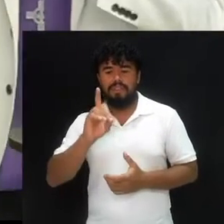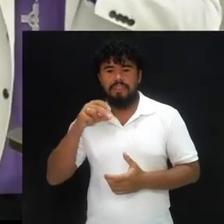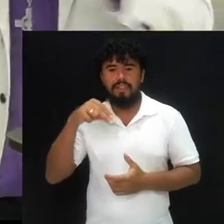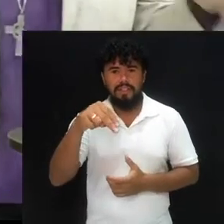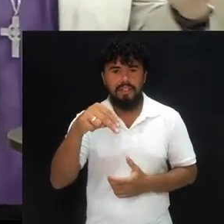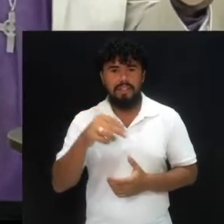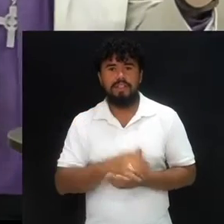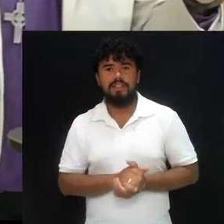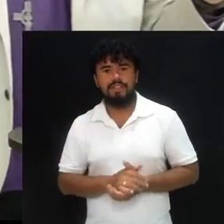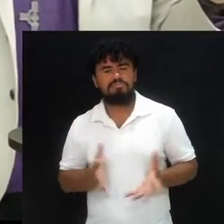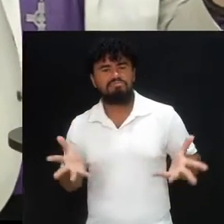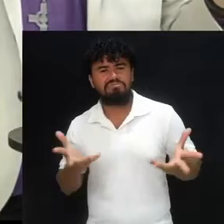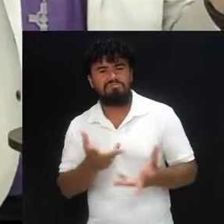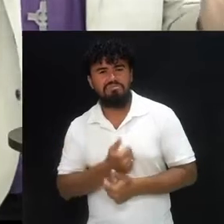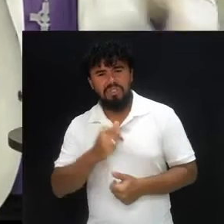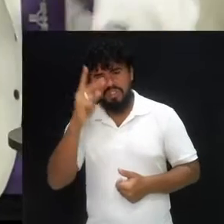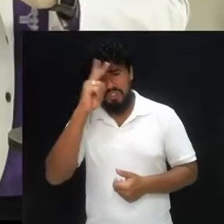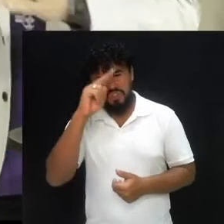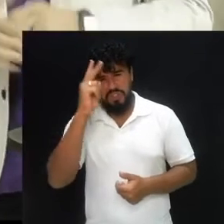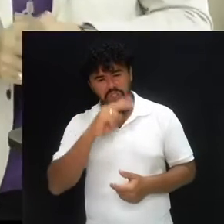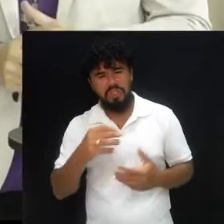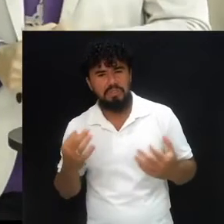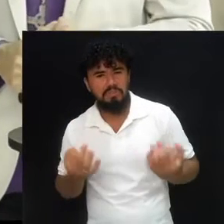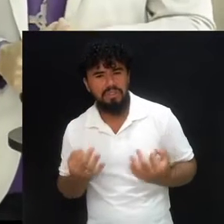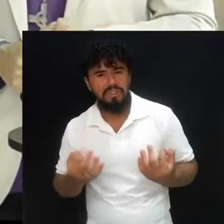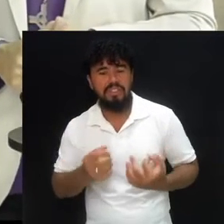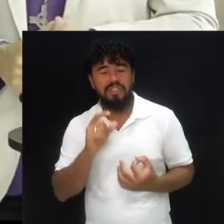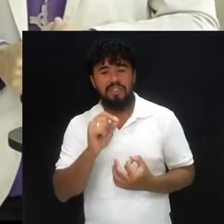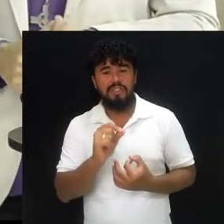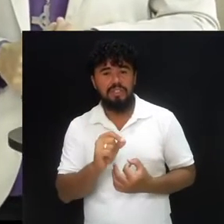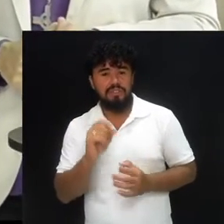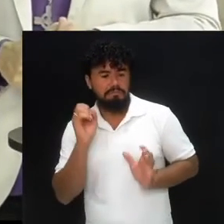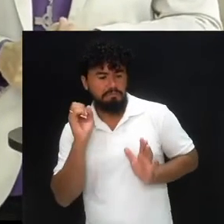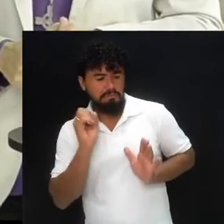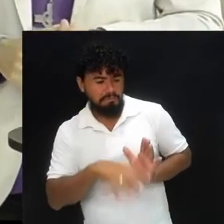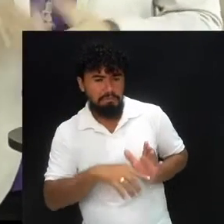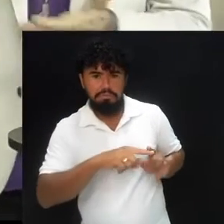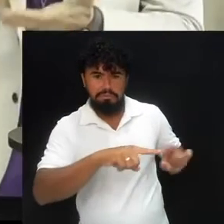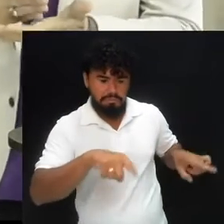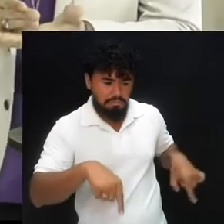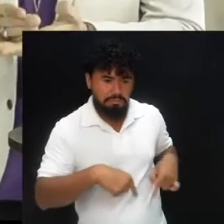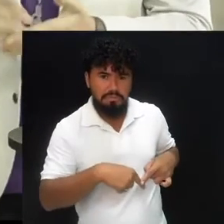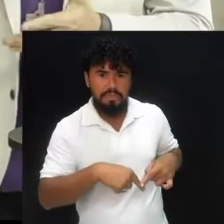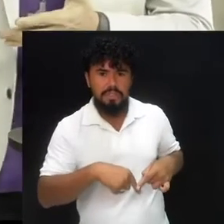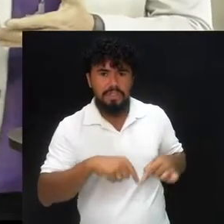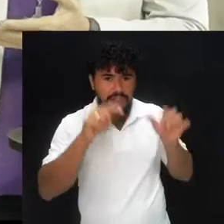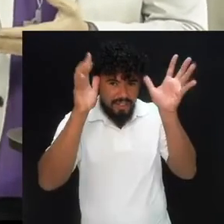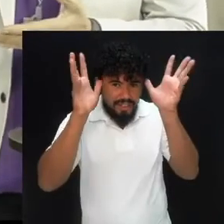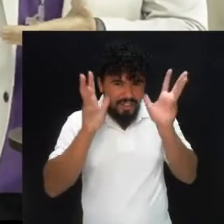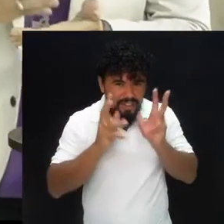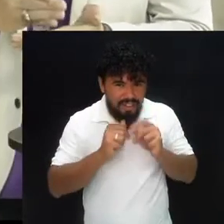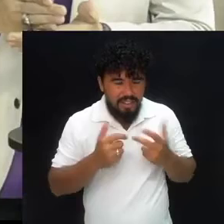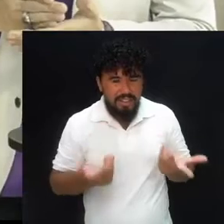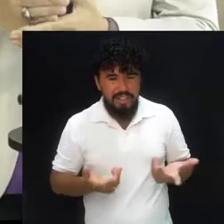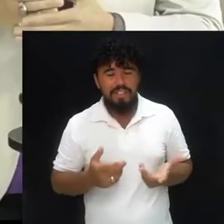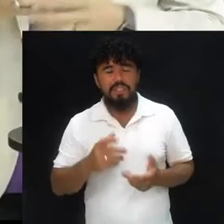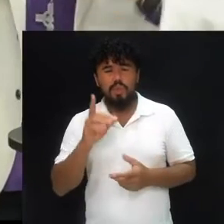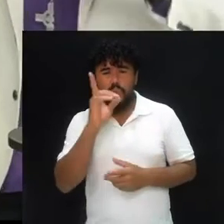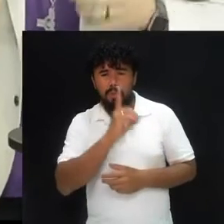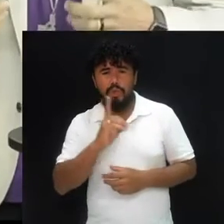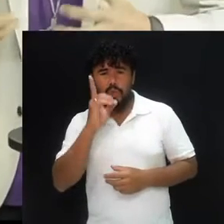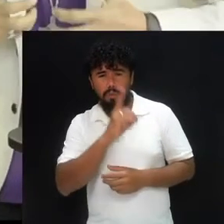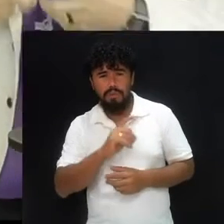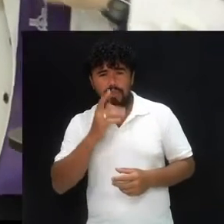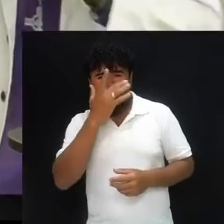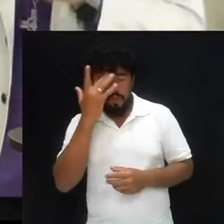com sua incrível história quando ele é lançado à Cova dos Leões. Todo domingo nós queremos trazer um personagem bíblico,